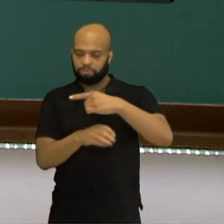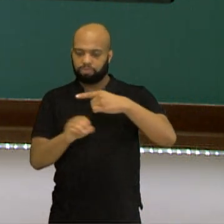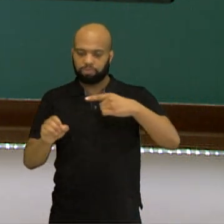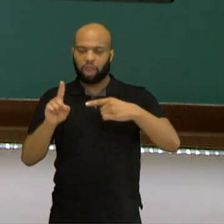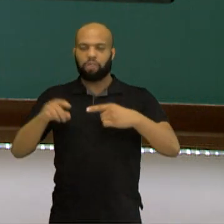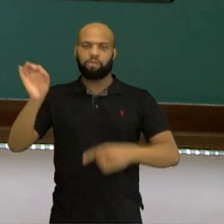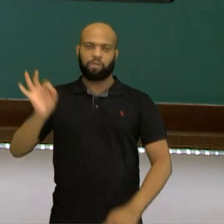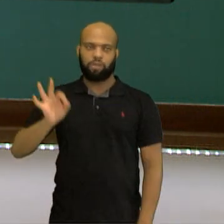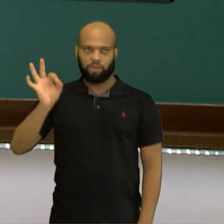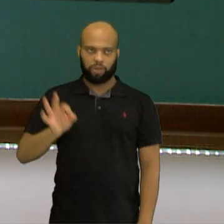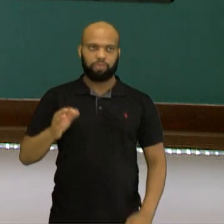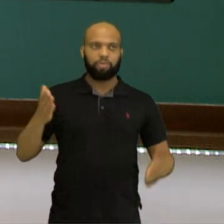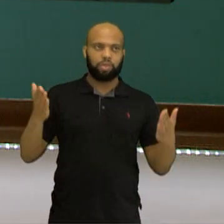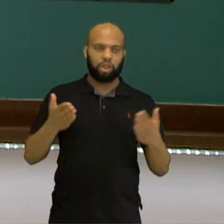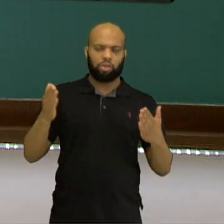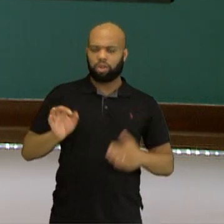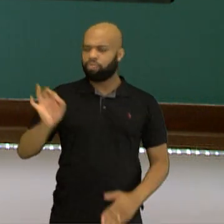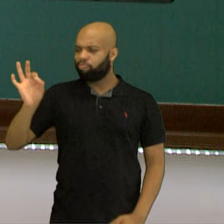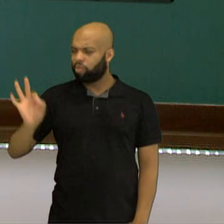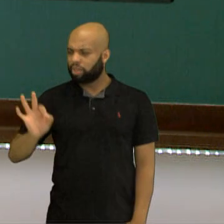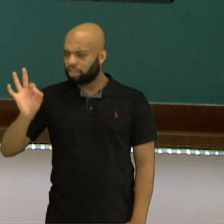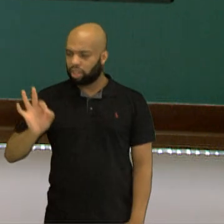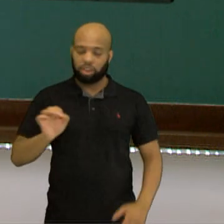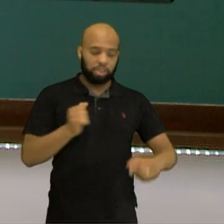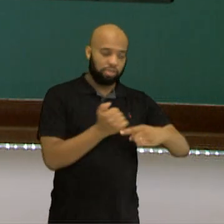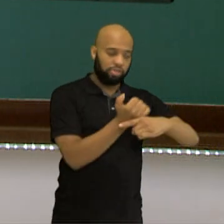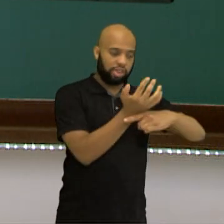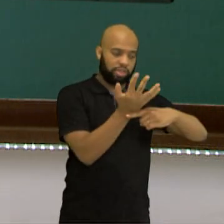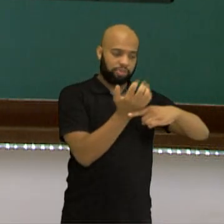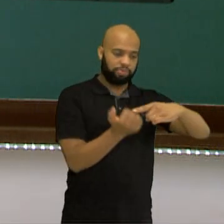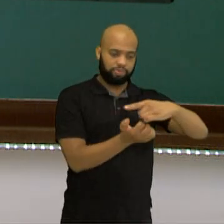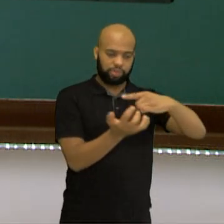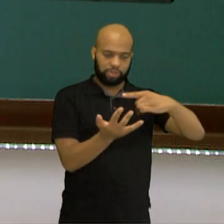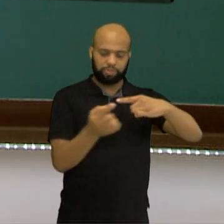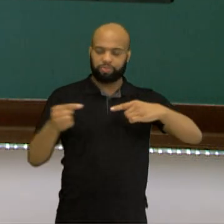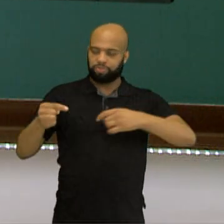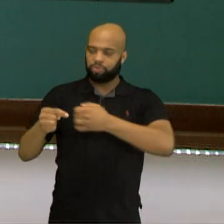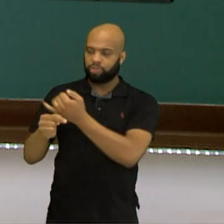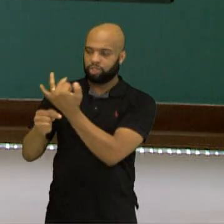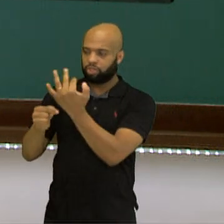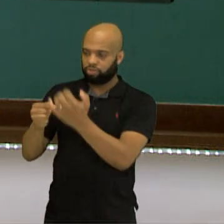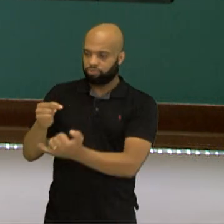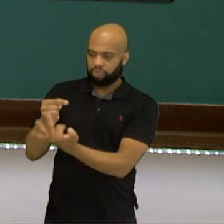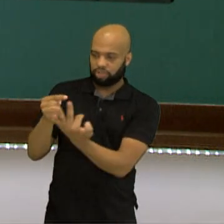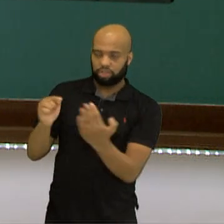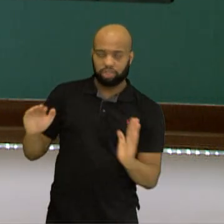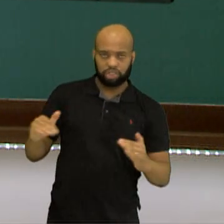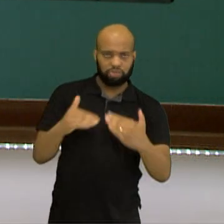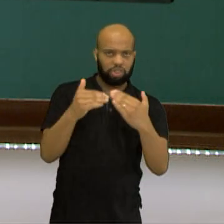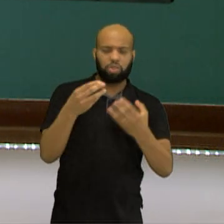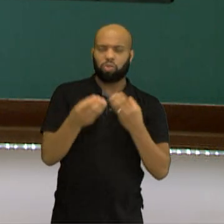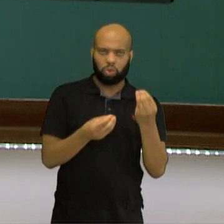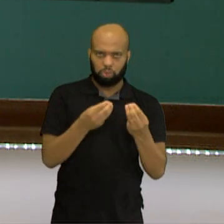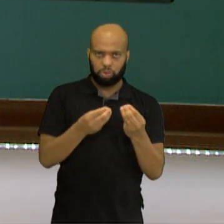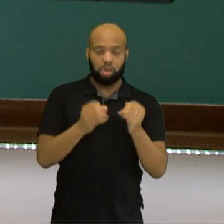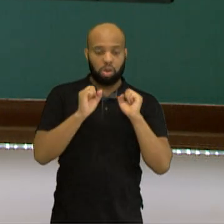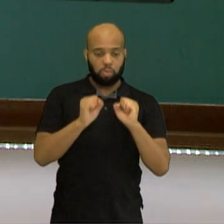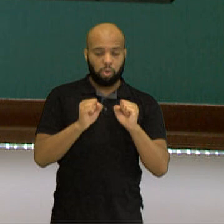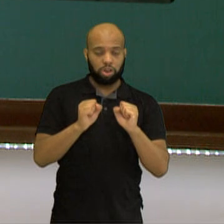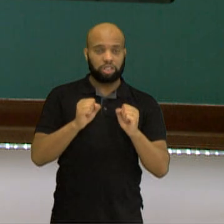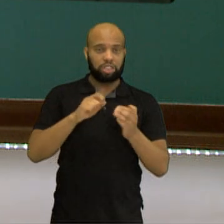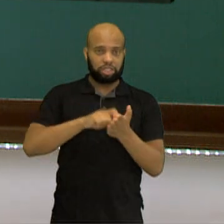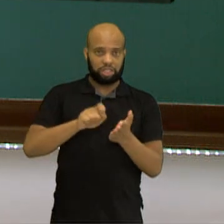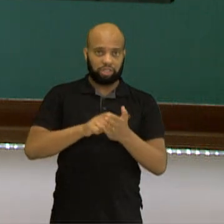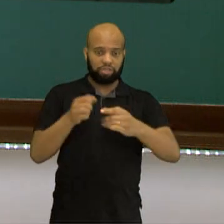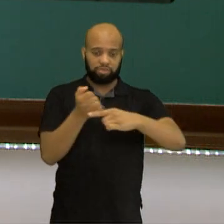Porcentagem em fração equivalente, tem alguma coisa a ver? Vamos descobrir. Podemos escrever uma fração qualquer na forma de porcentagem, usando